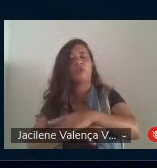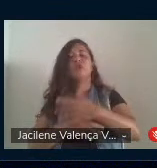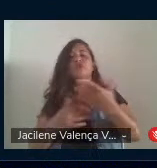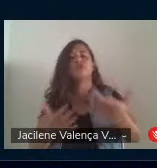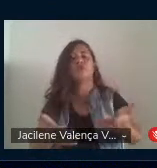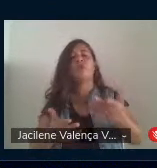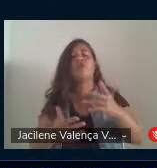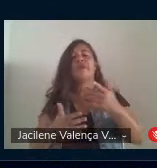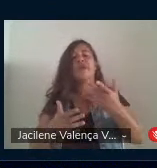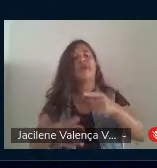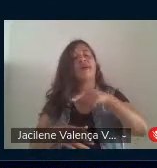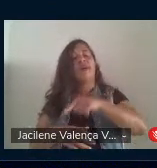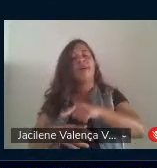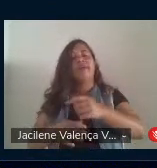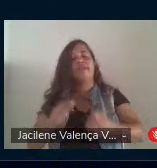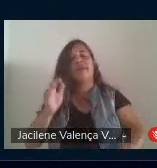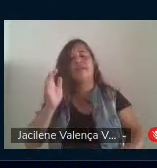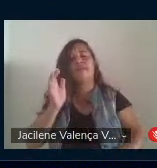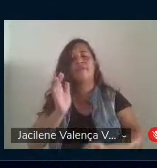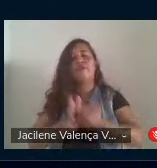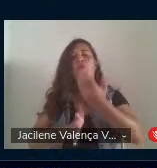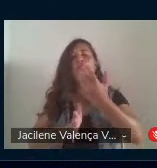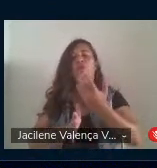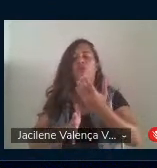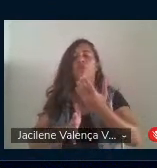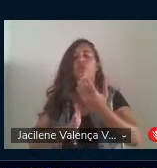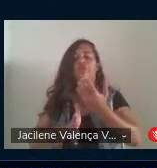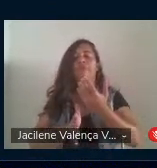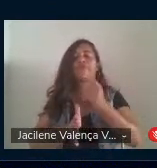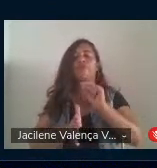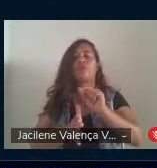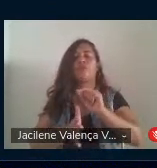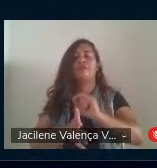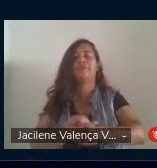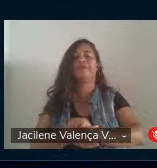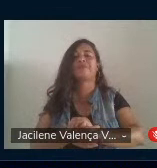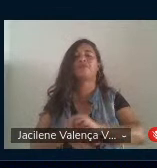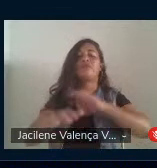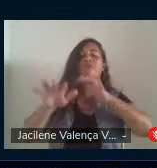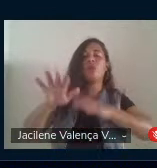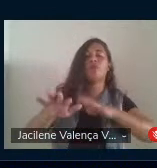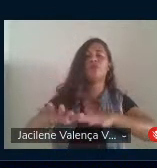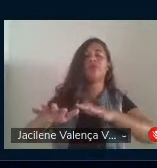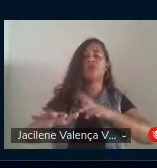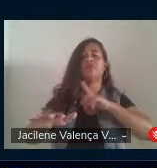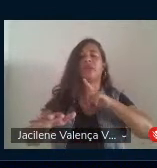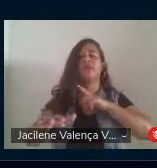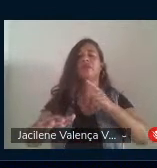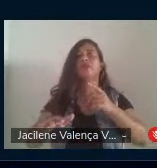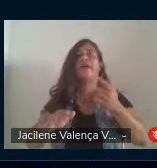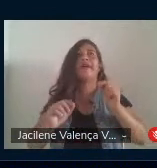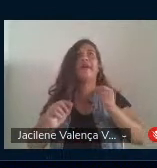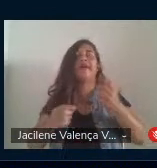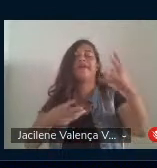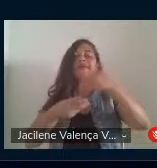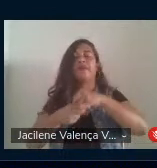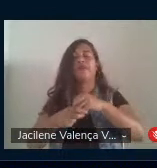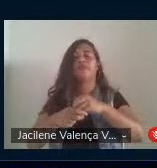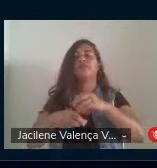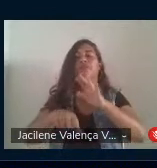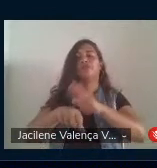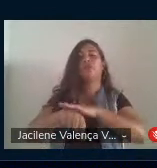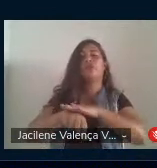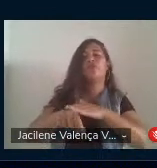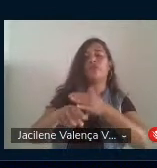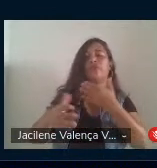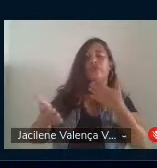ele se funda, né, o movimento se funda no diálogo. E é que a gente trouxe, né, da obra, aí aqui,